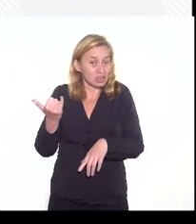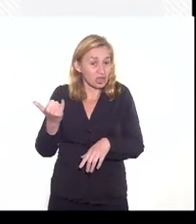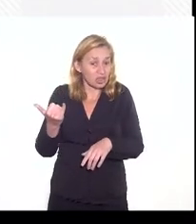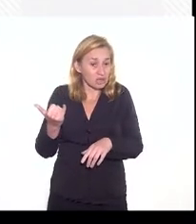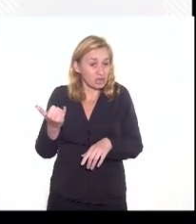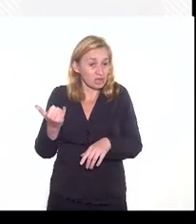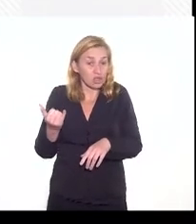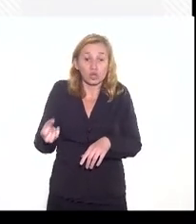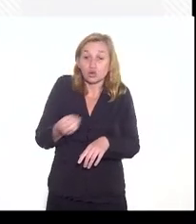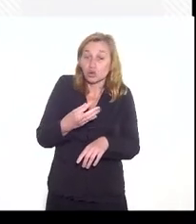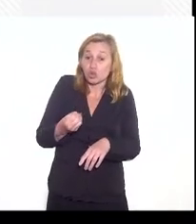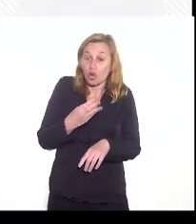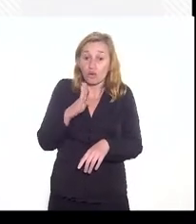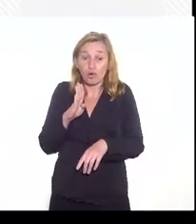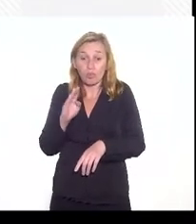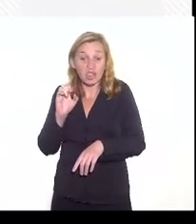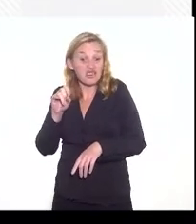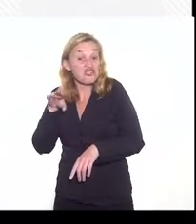concessão de novos benefícios.